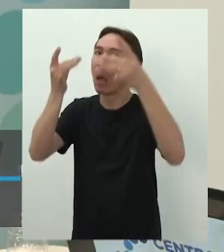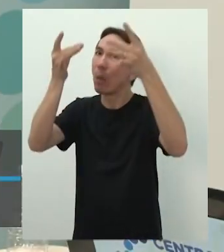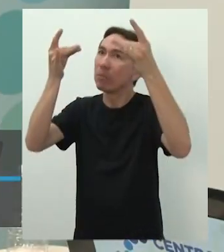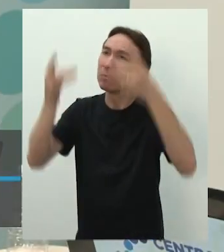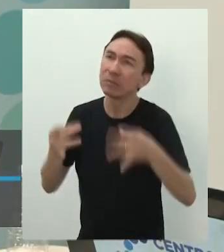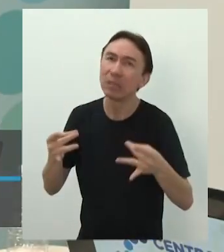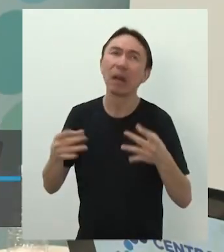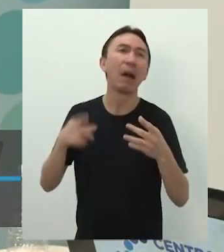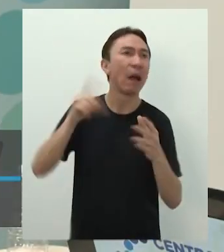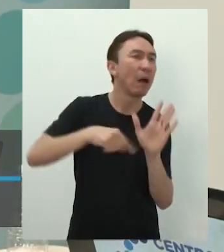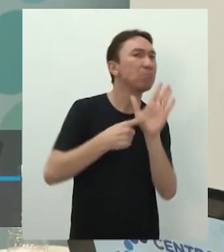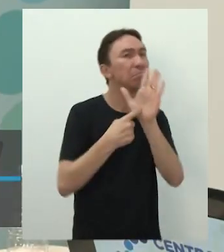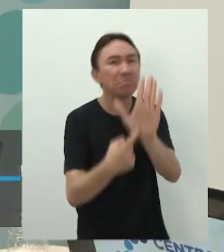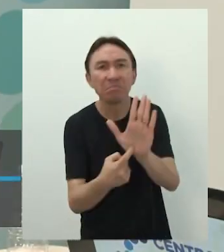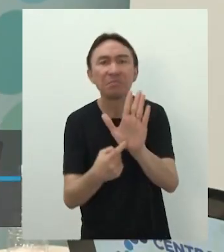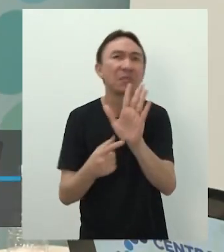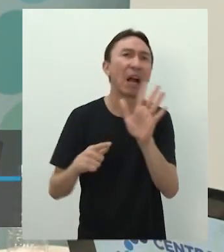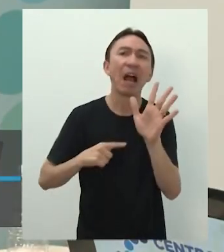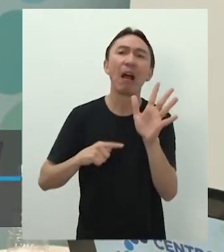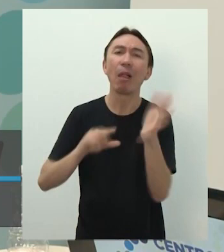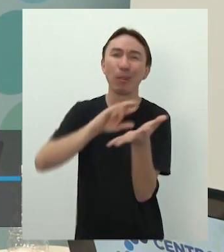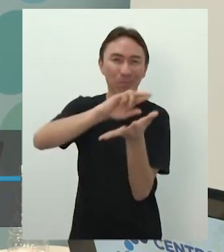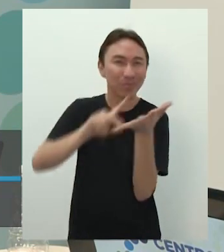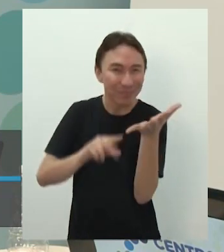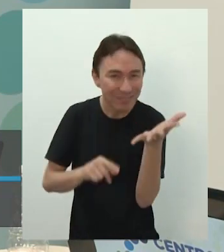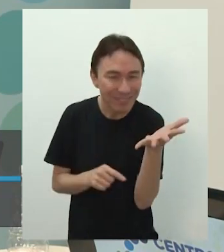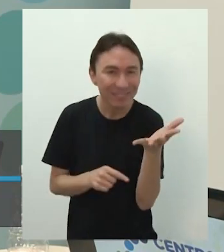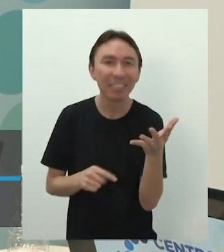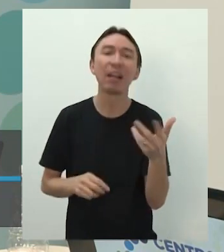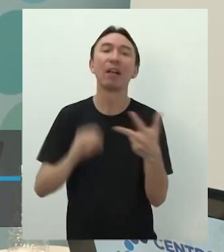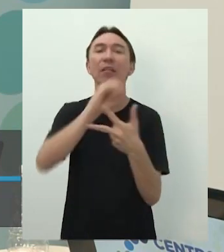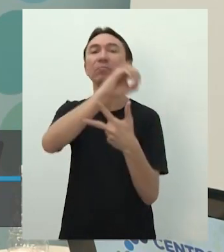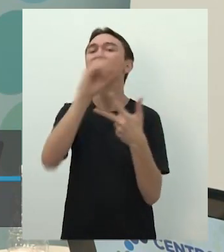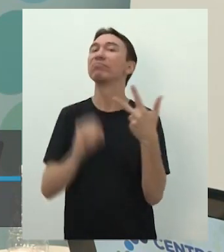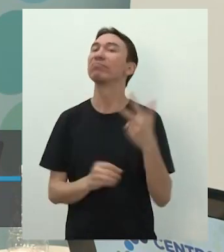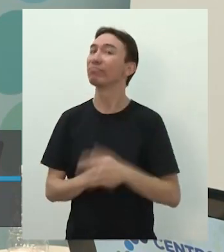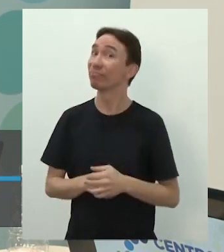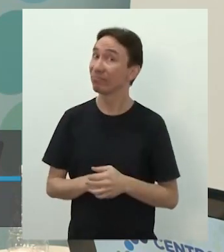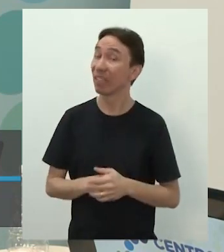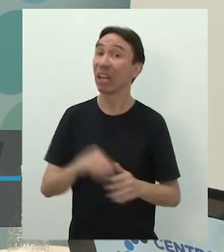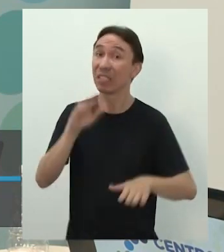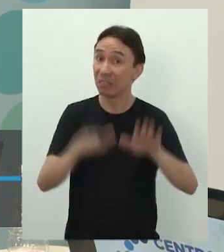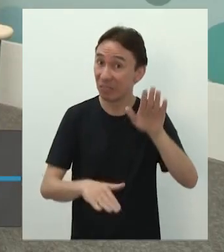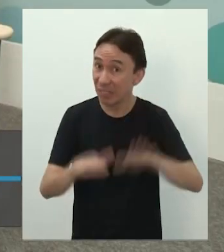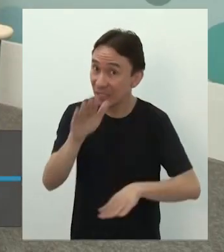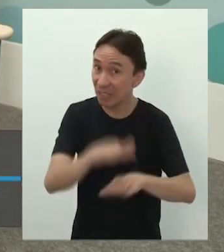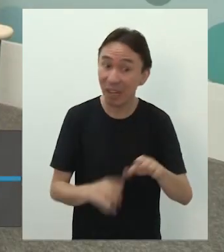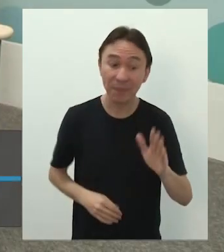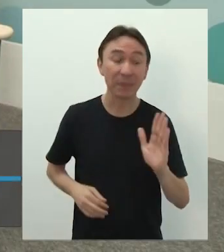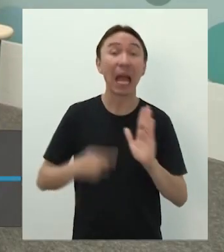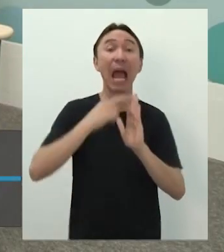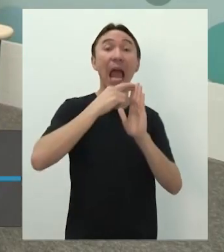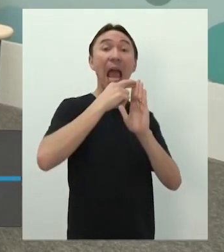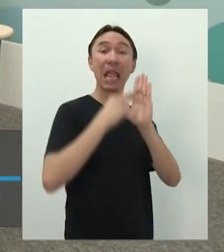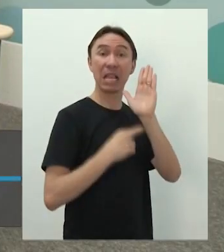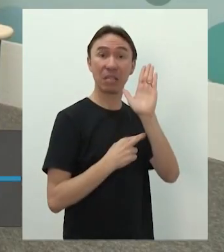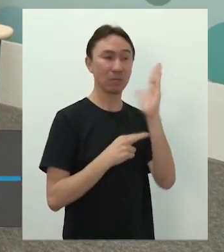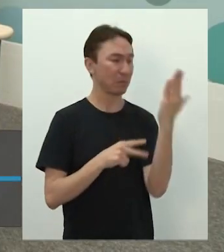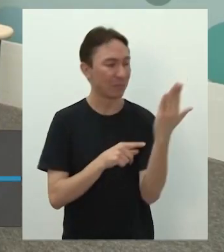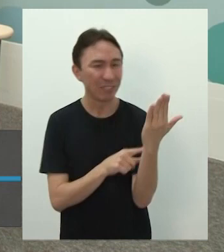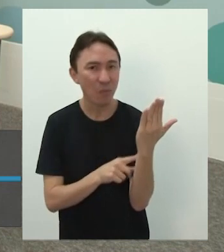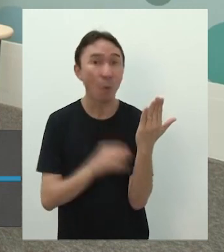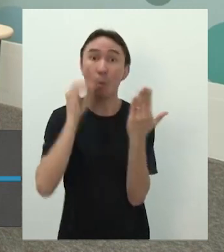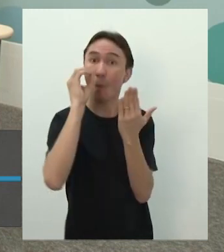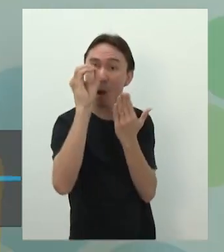função social. Ou seja, em alguns casos, chega a zerar a redação por conta disso. Você fala de ENEM, é que esse ano estamos num ano